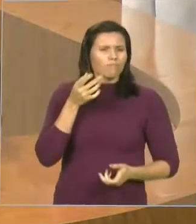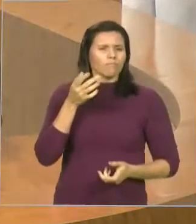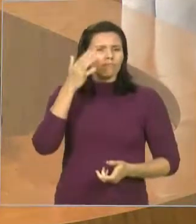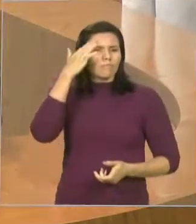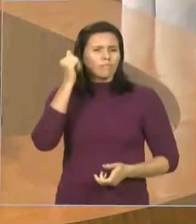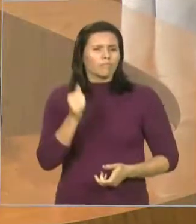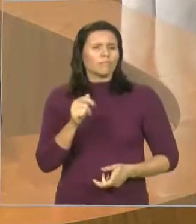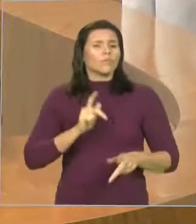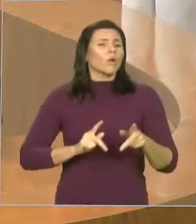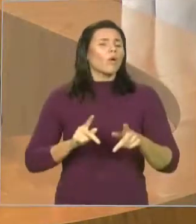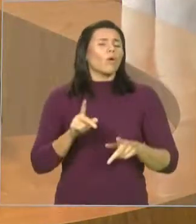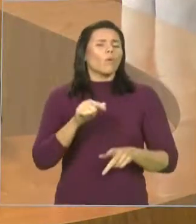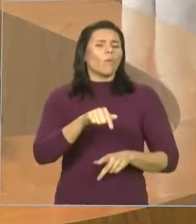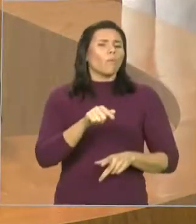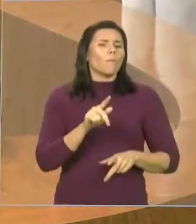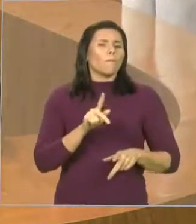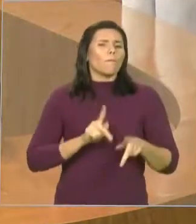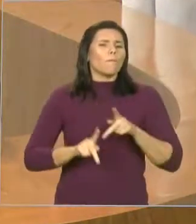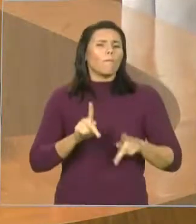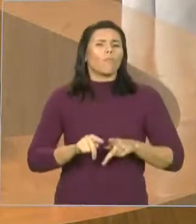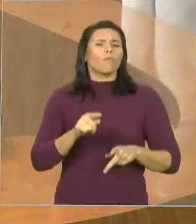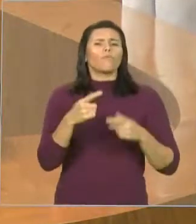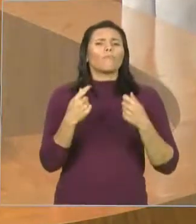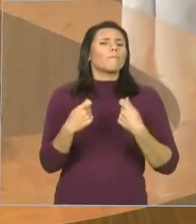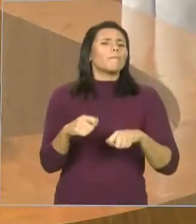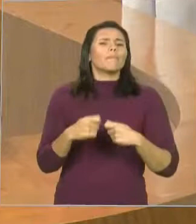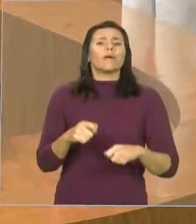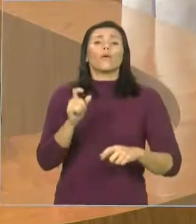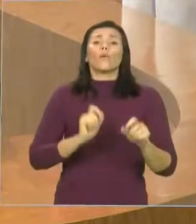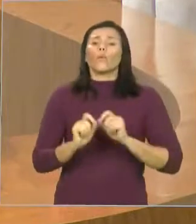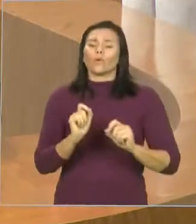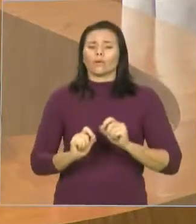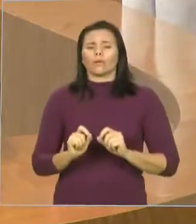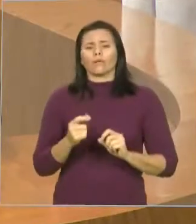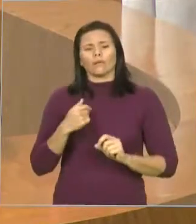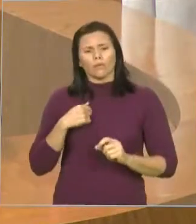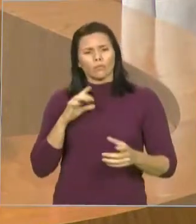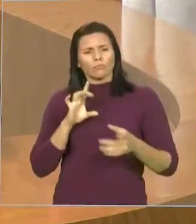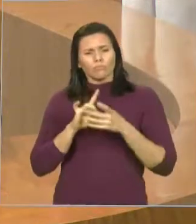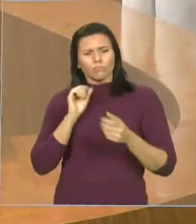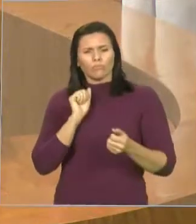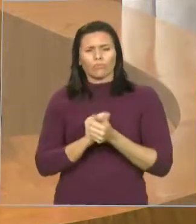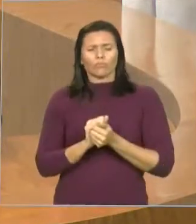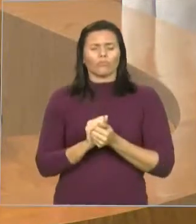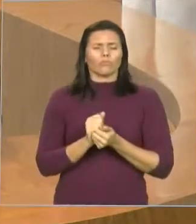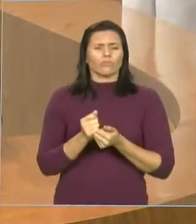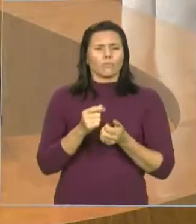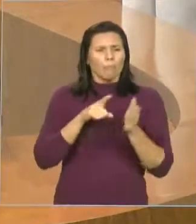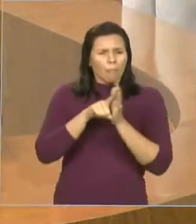Estamos trabalhando junto há pouco mais de dois meses, mas aí já está